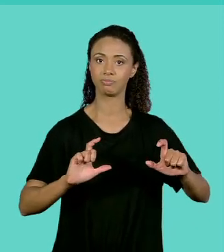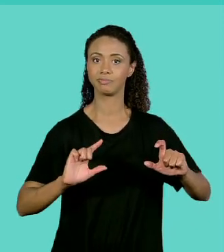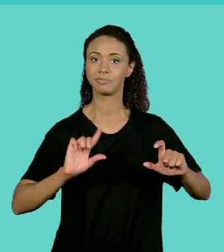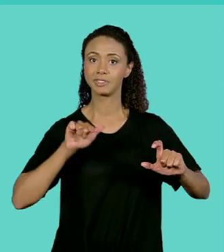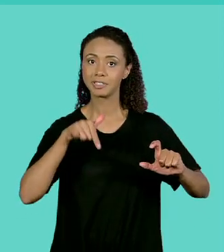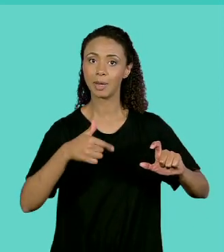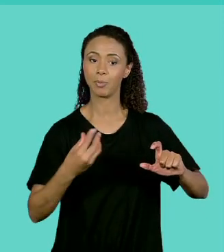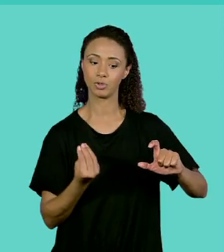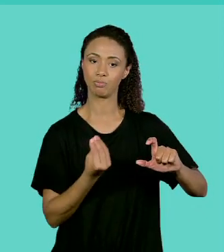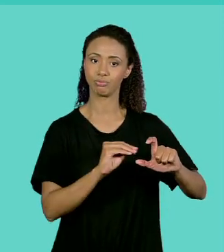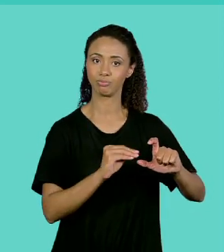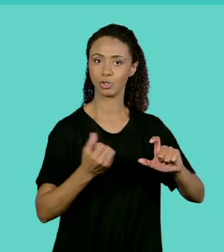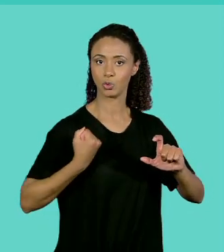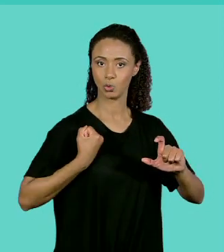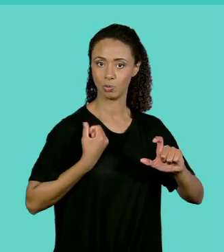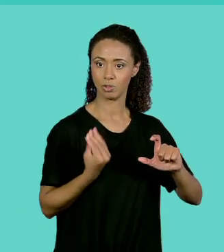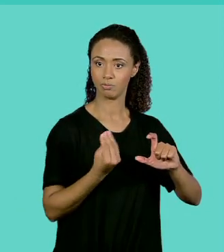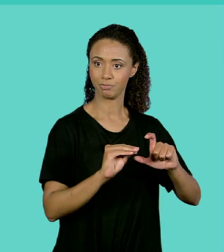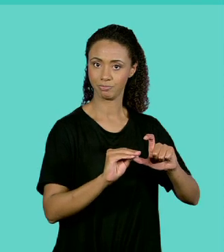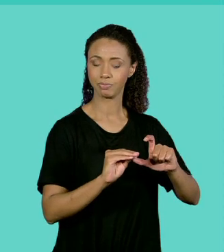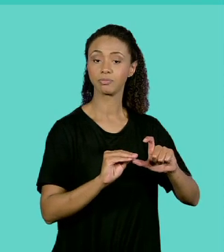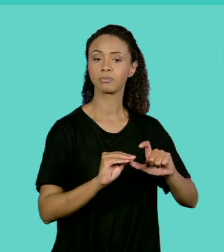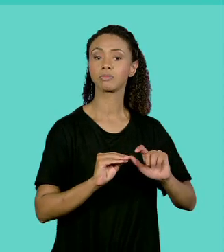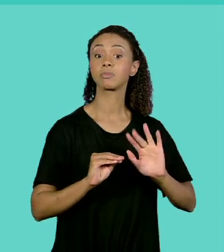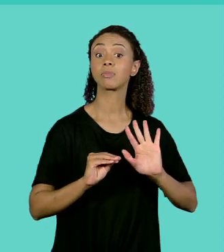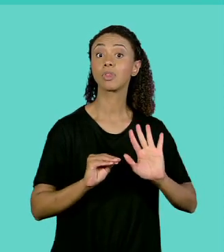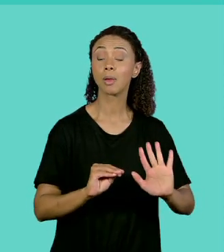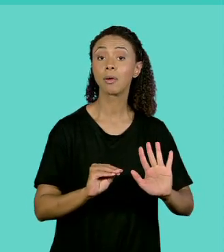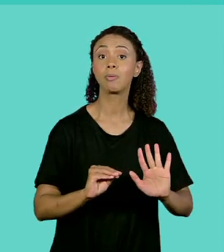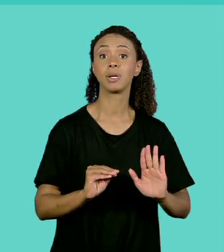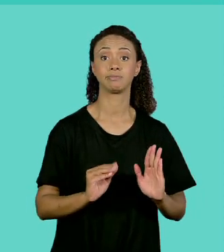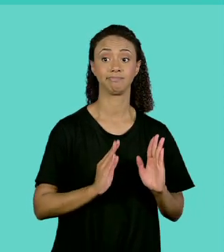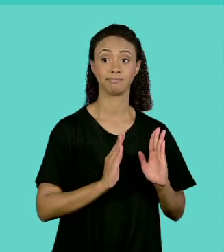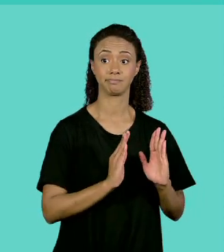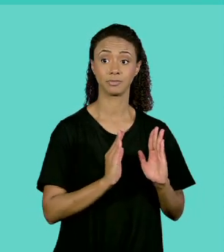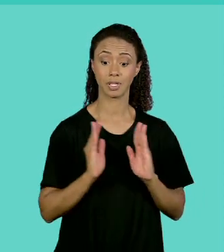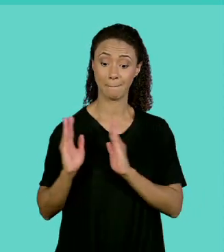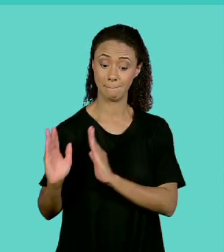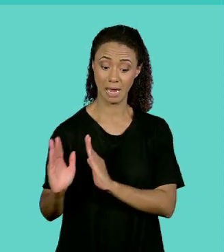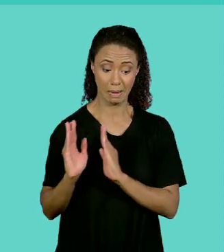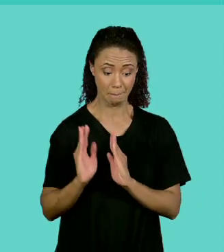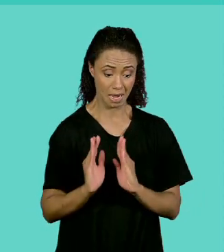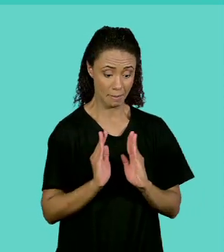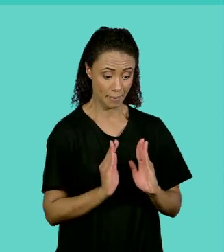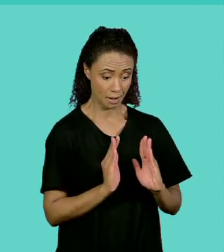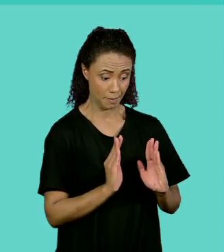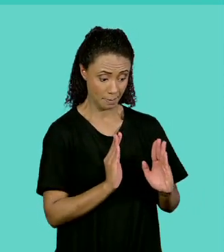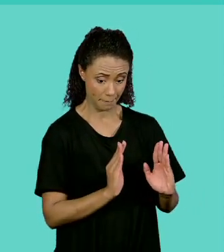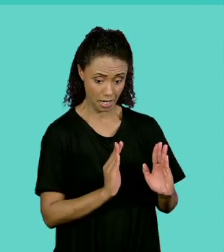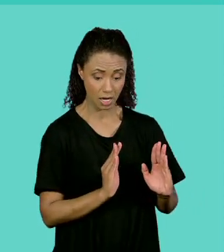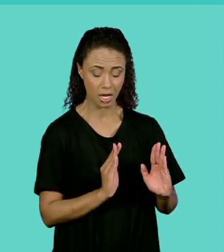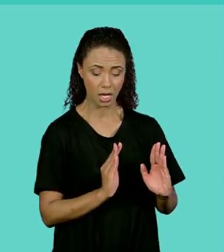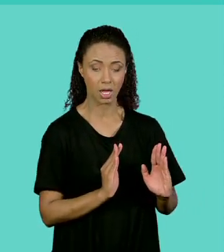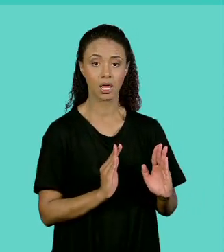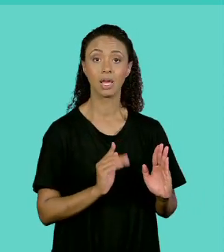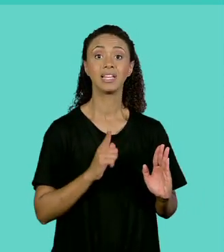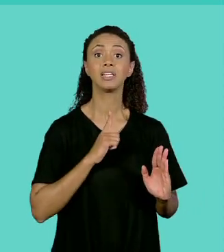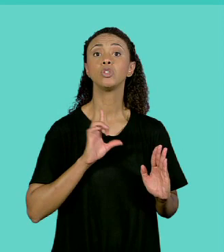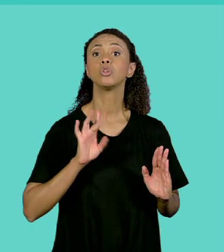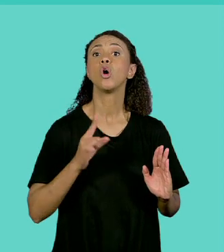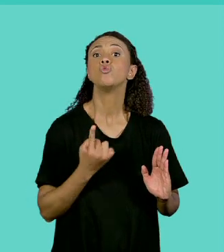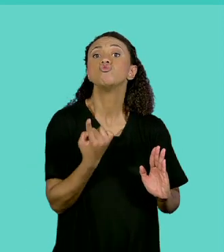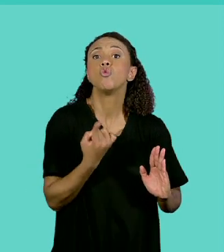Mas a limitação ainda é que em cada vagão eu só consigo ter uma dimensão, um nome que é armazenado.